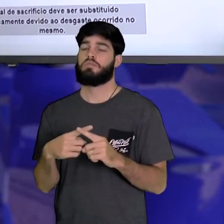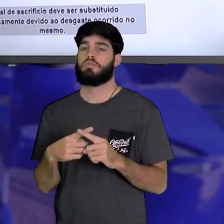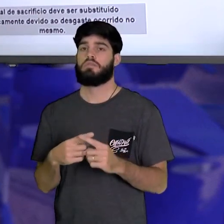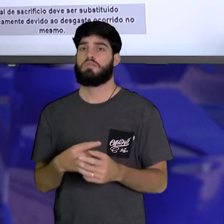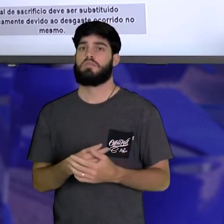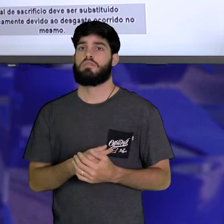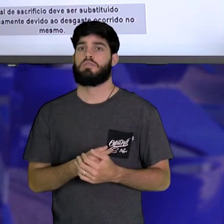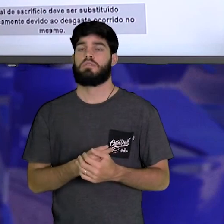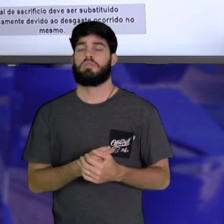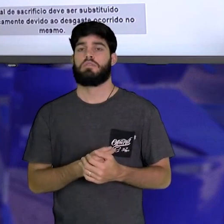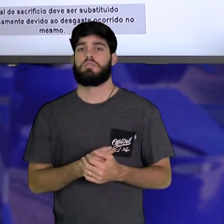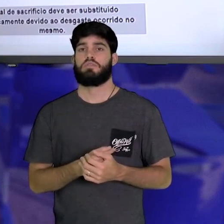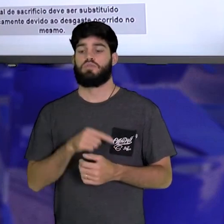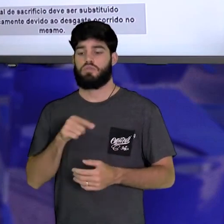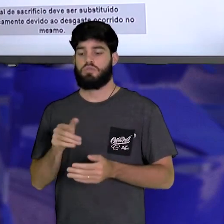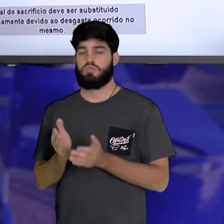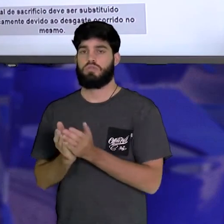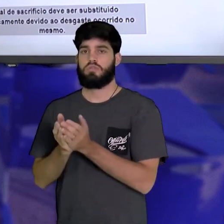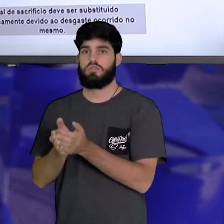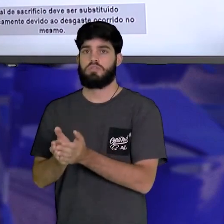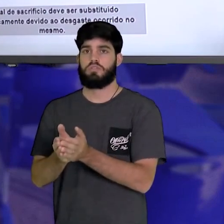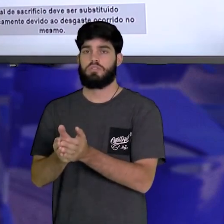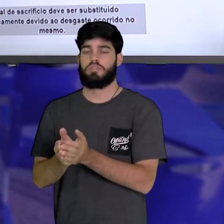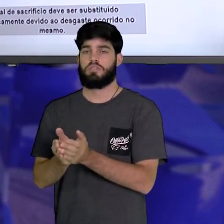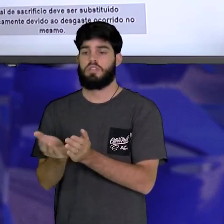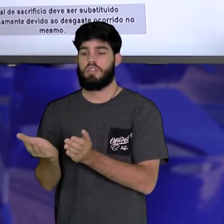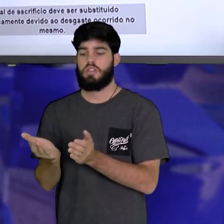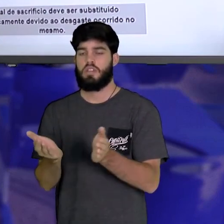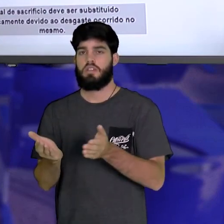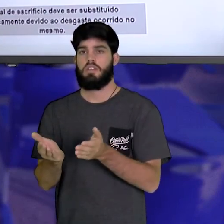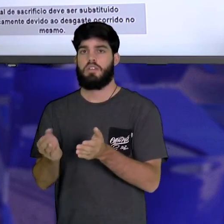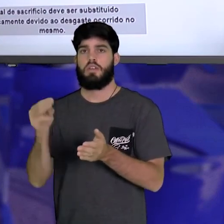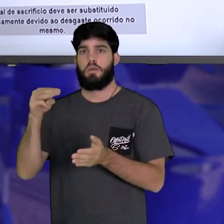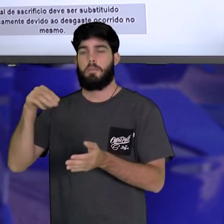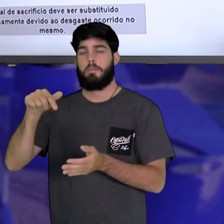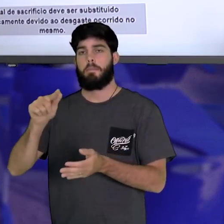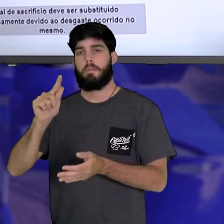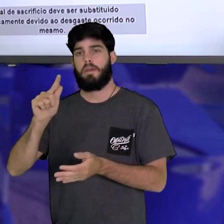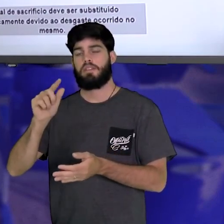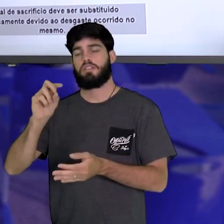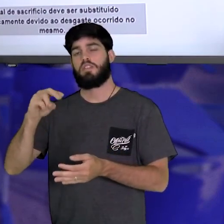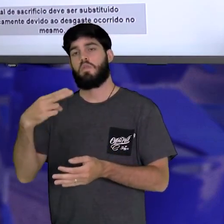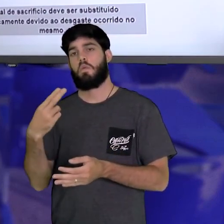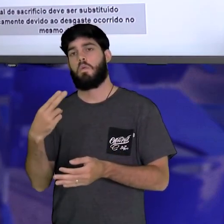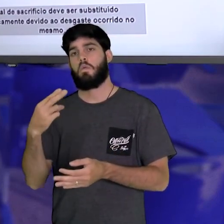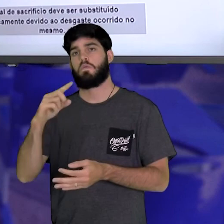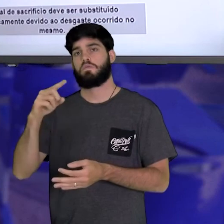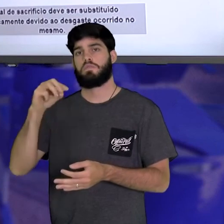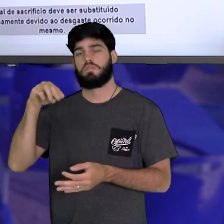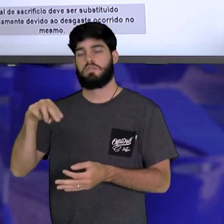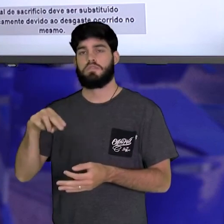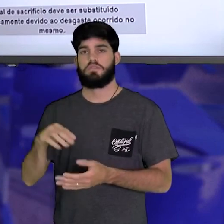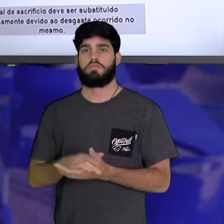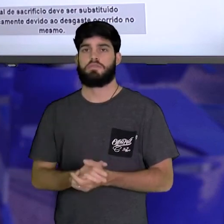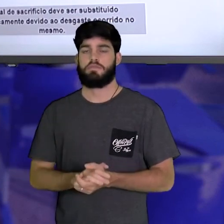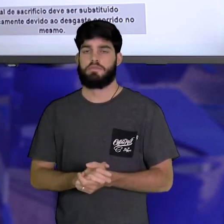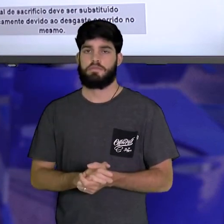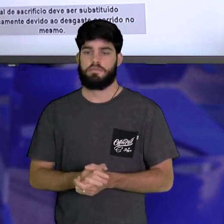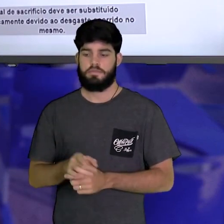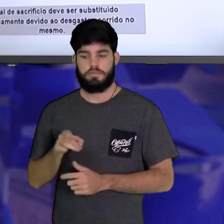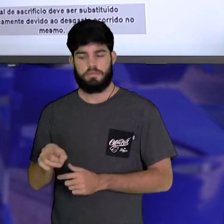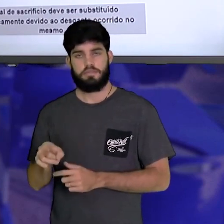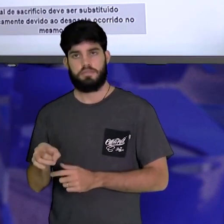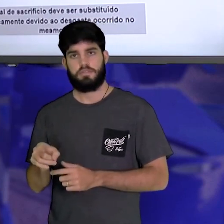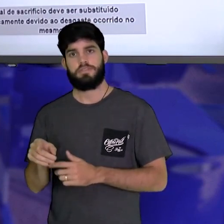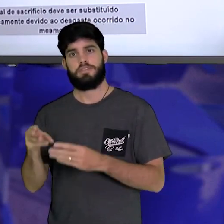navio colocam-se placas de magnésio ou de zinco que funcionam como metais de sacrifício. É essas